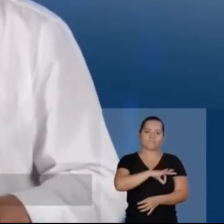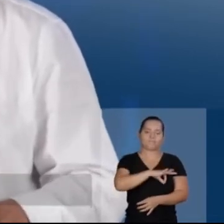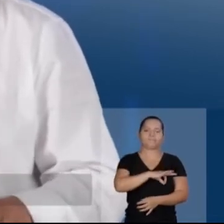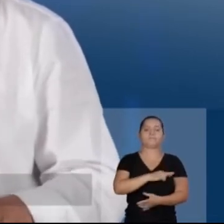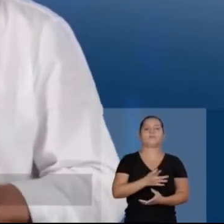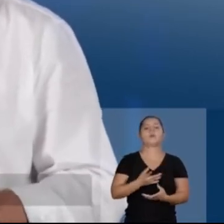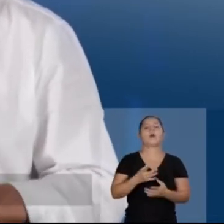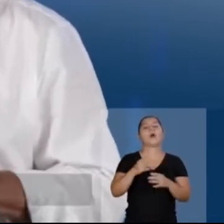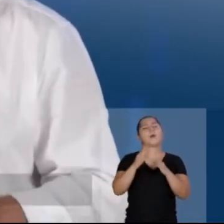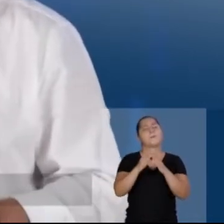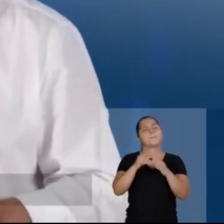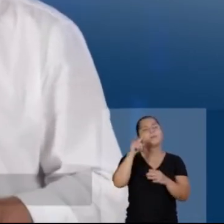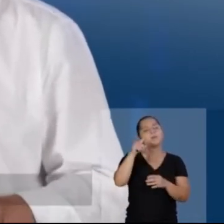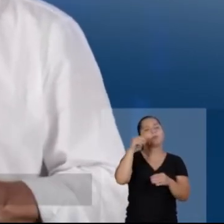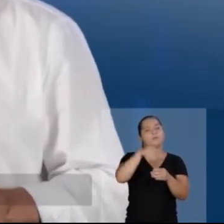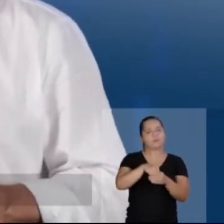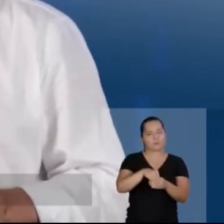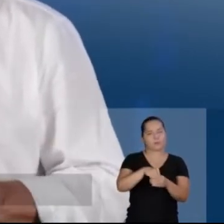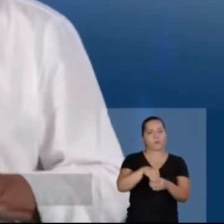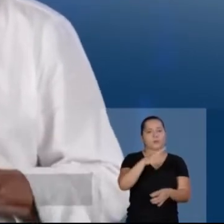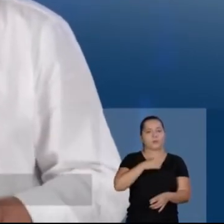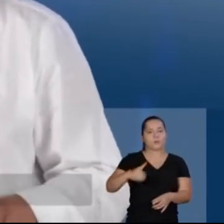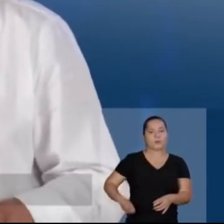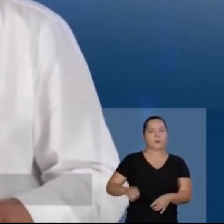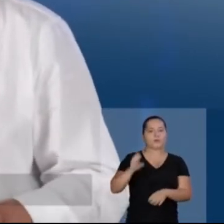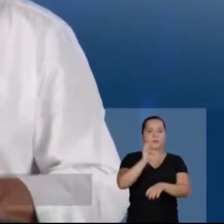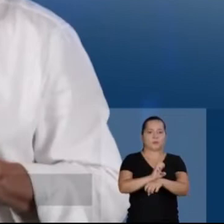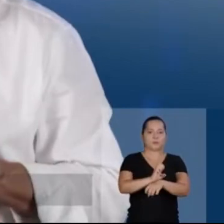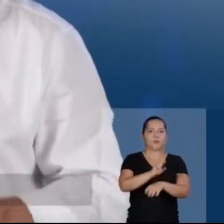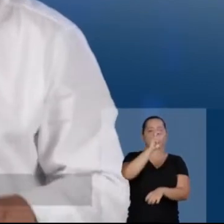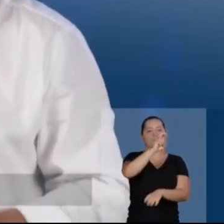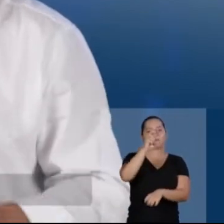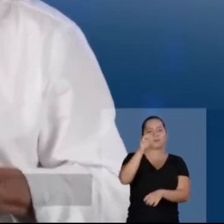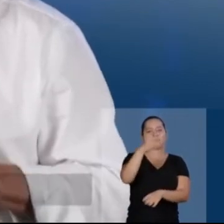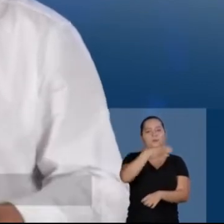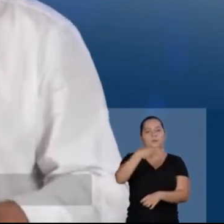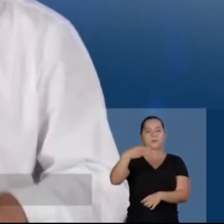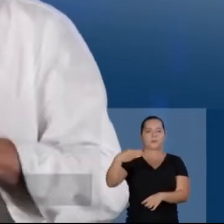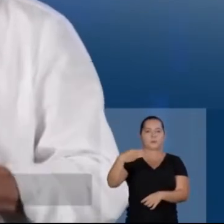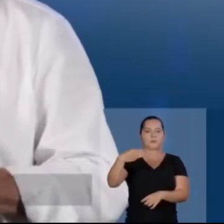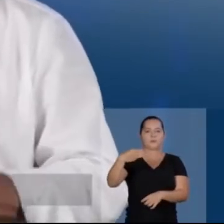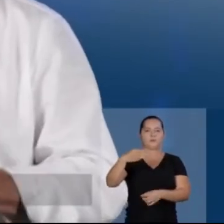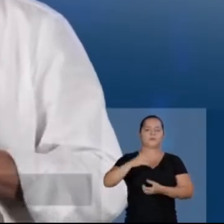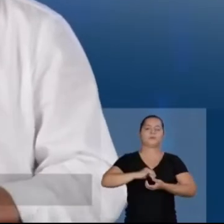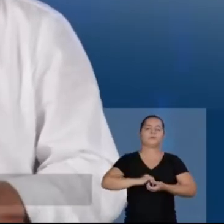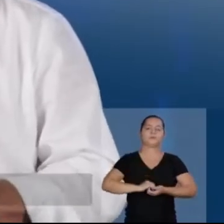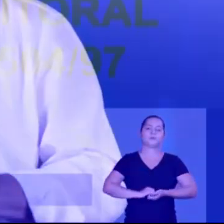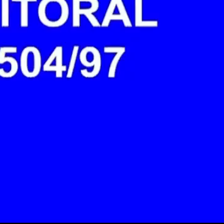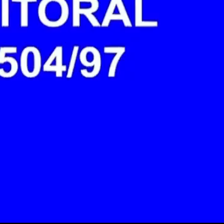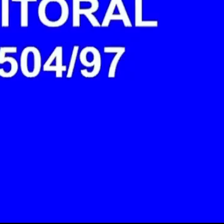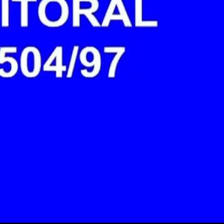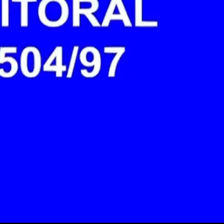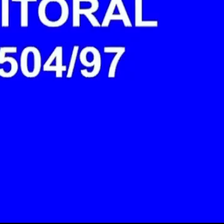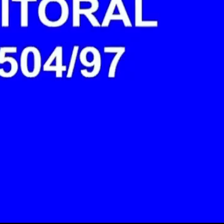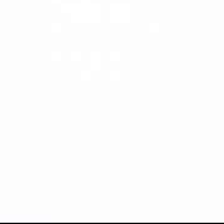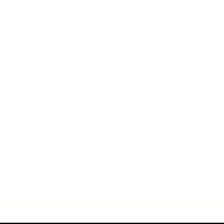públicos. Peço seu voto para deputado estadual Orlando Lobato, 55-333.